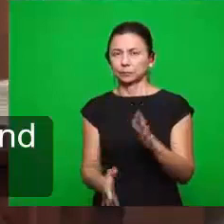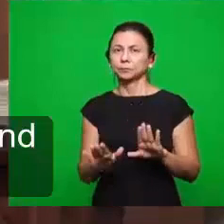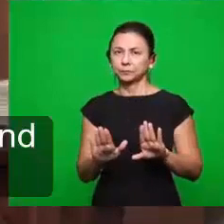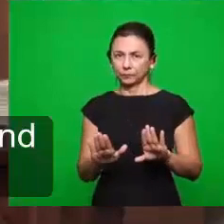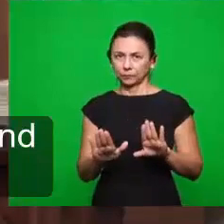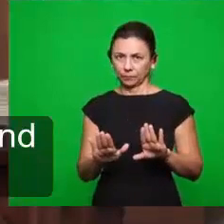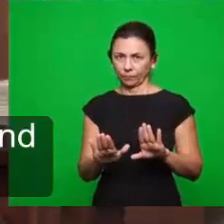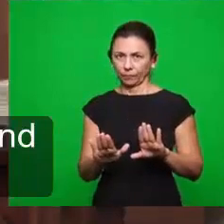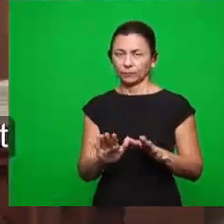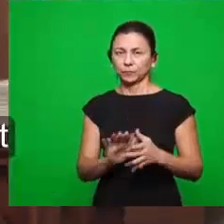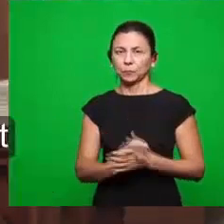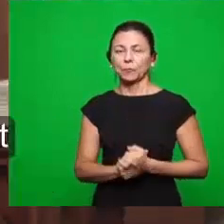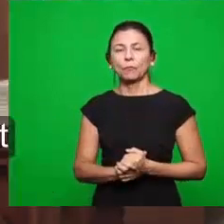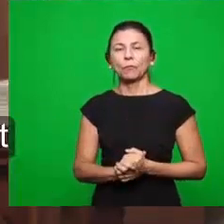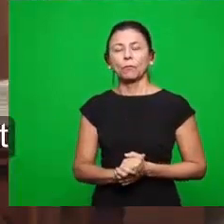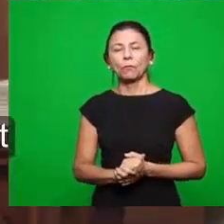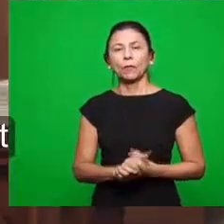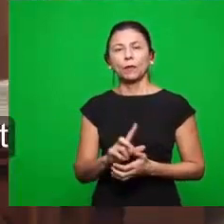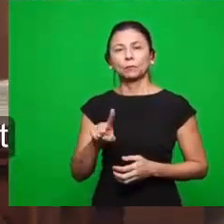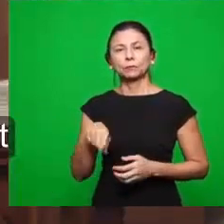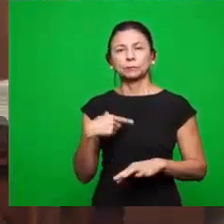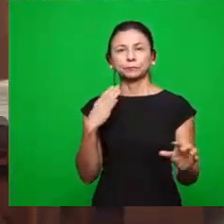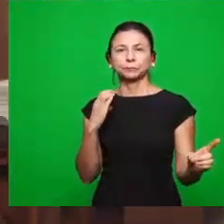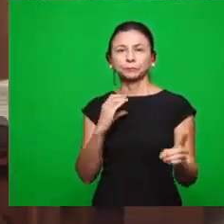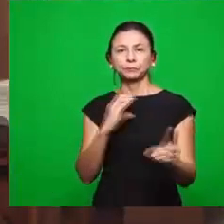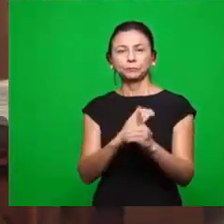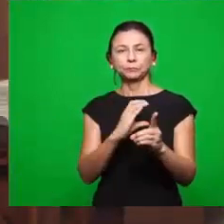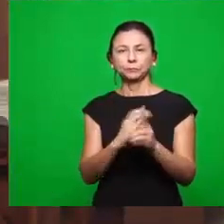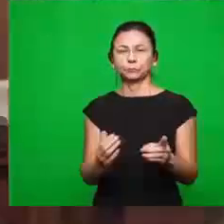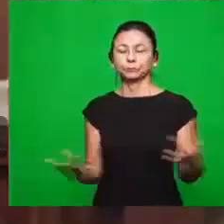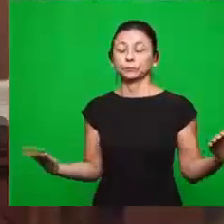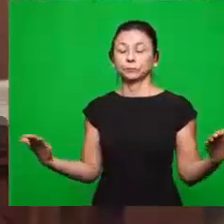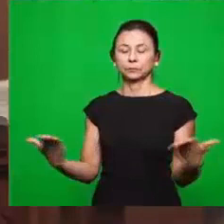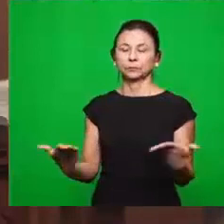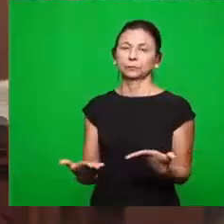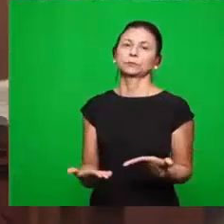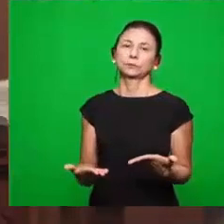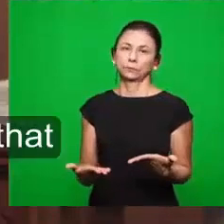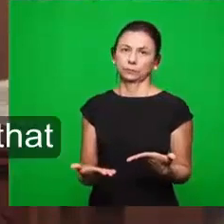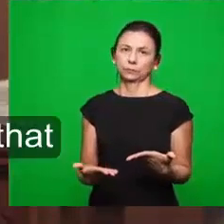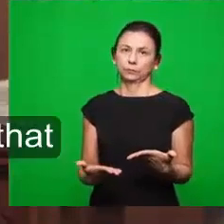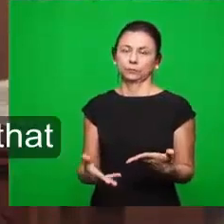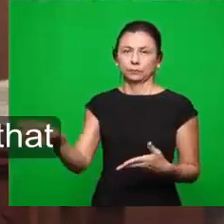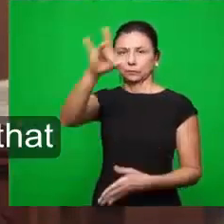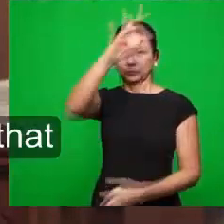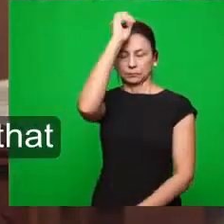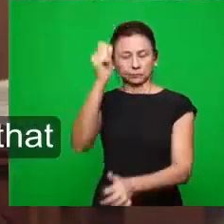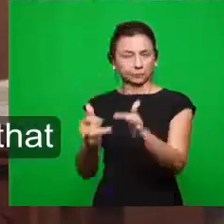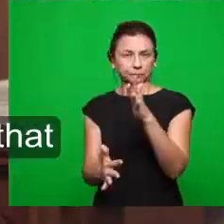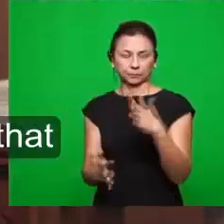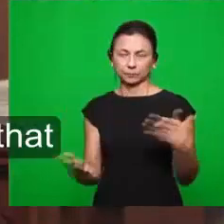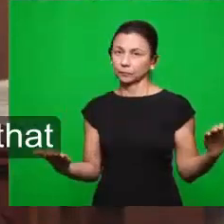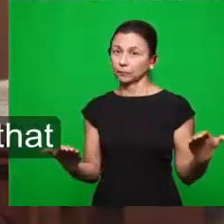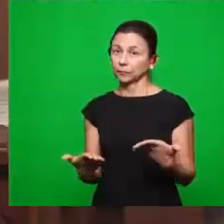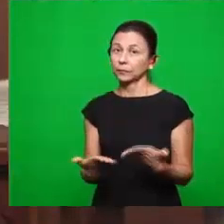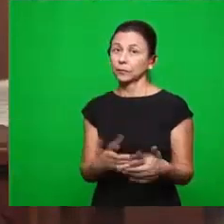Foi a igreja para sair. E tem um cristianismo do derramamento do Espírito para os últimos dias. E esse derramamento do Espírito para os últimos